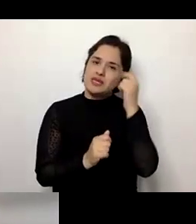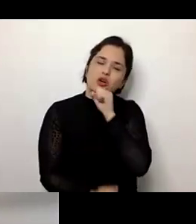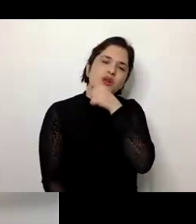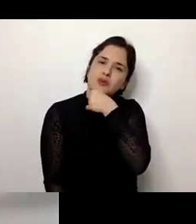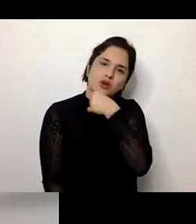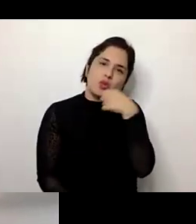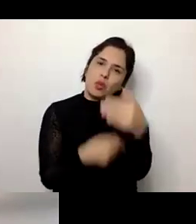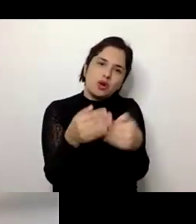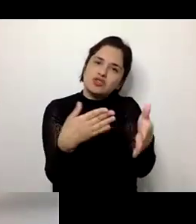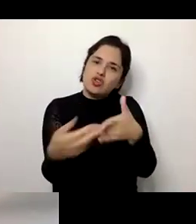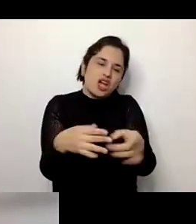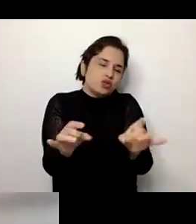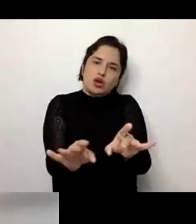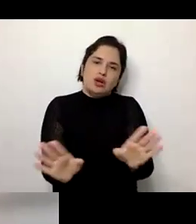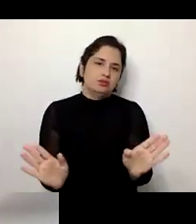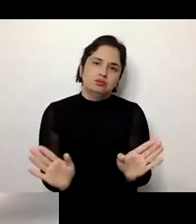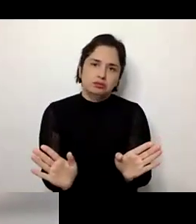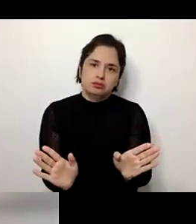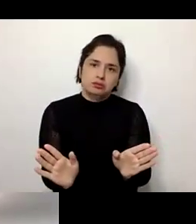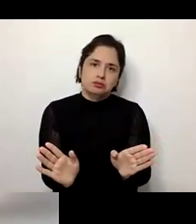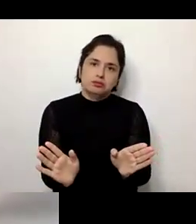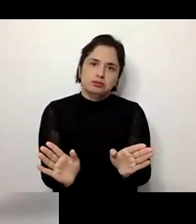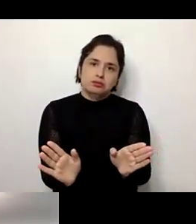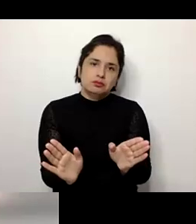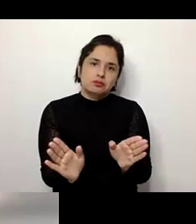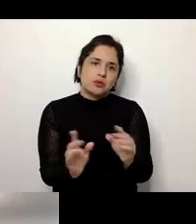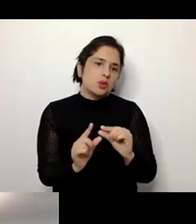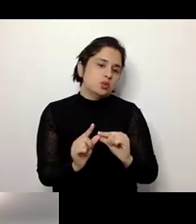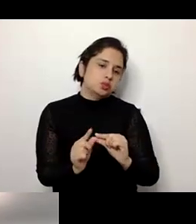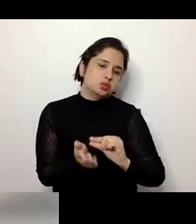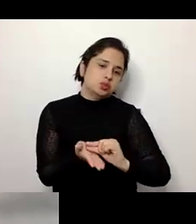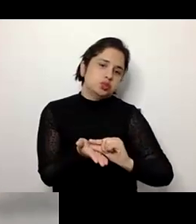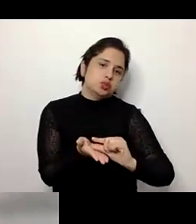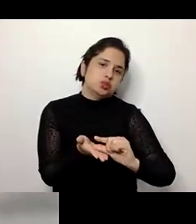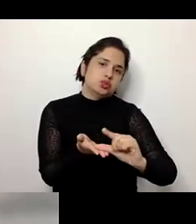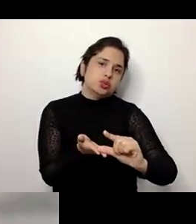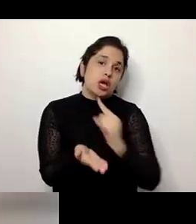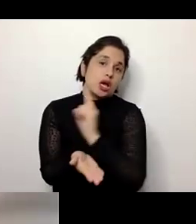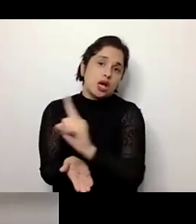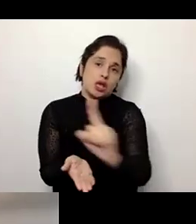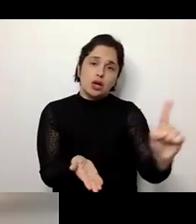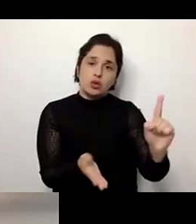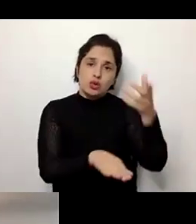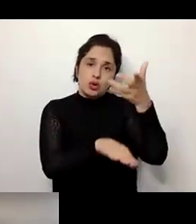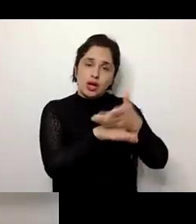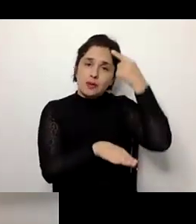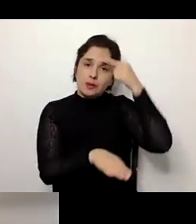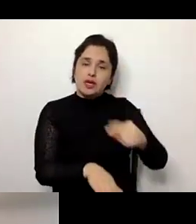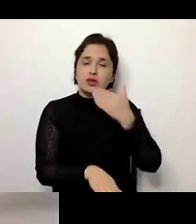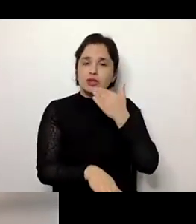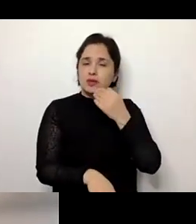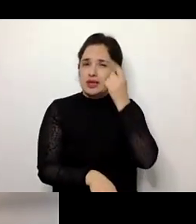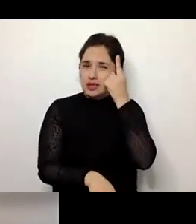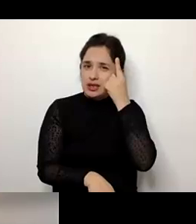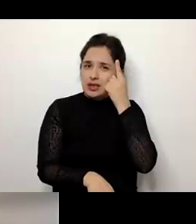como um processo natural, um processo natural que se vai dando de forma gradual e que está aí presente em cada um de nós, mas também é importante entender o